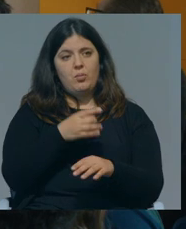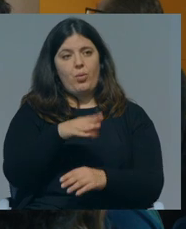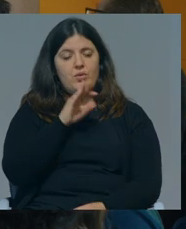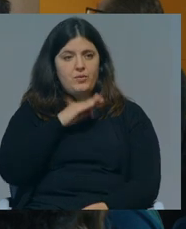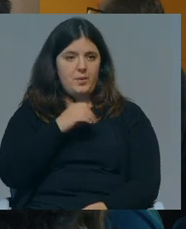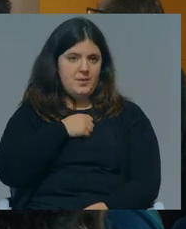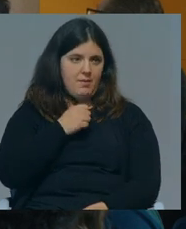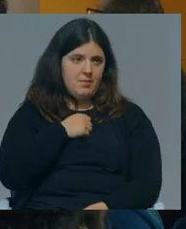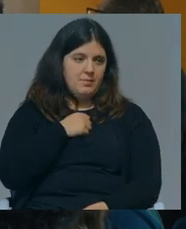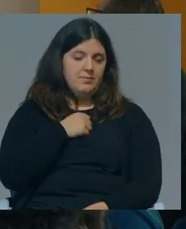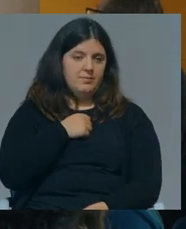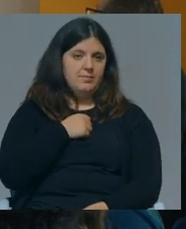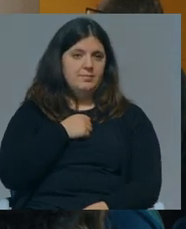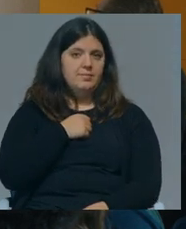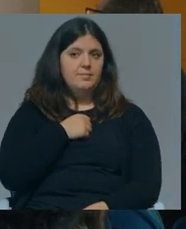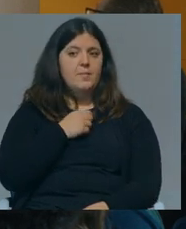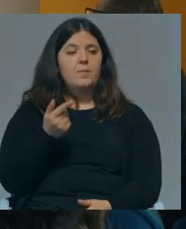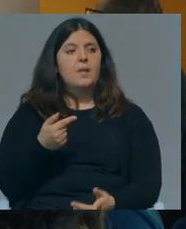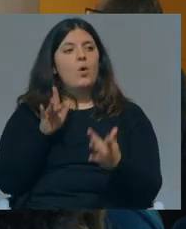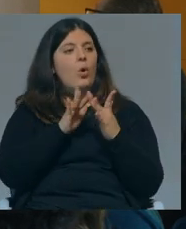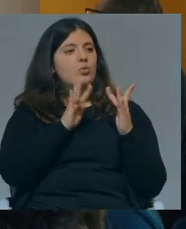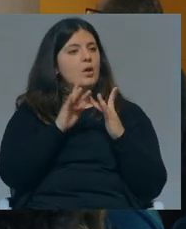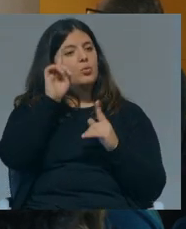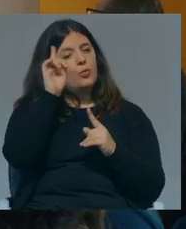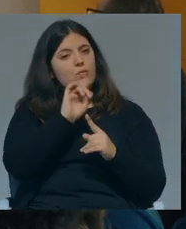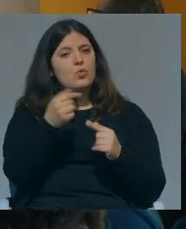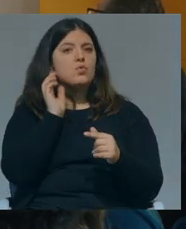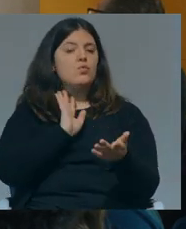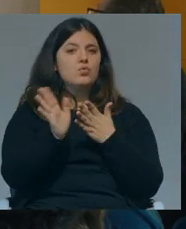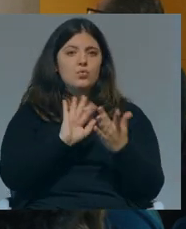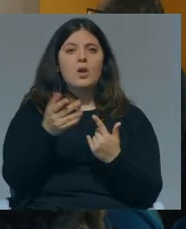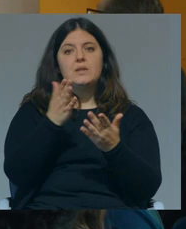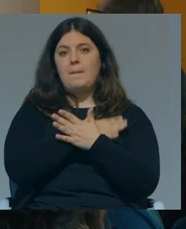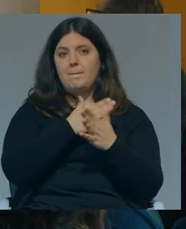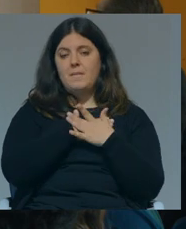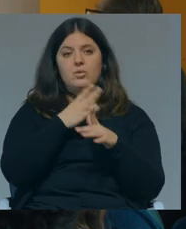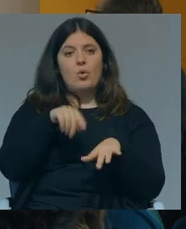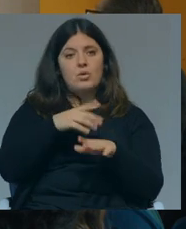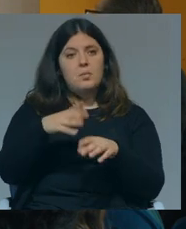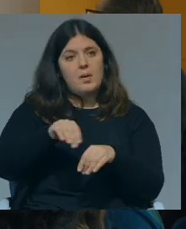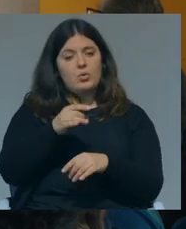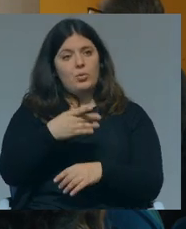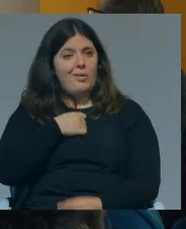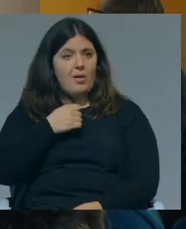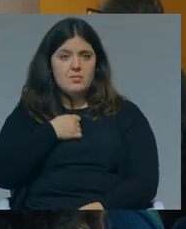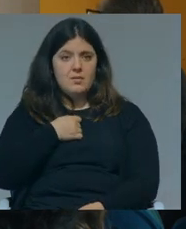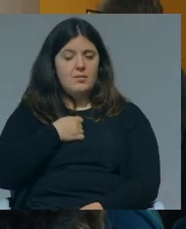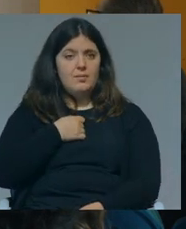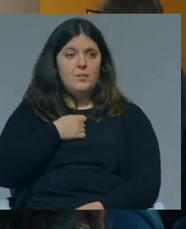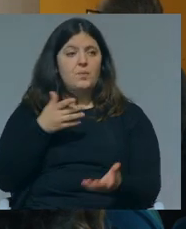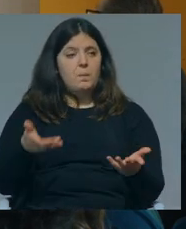as famílias em casa. Estão em contacto com professores e funcionários e com os amigos muito mais horas do que estão em casa.